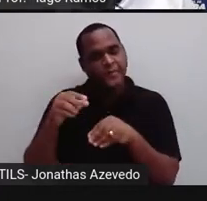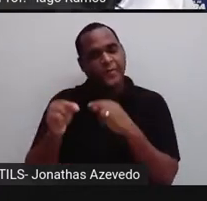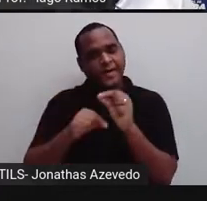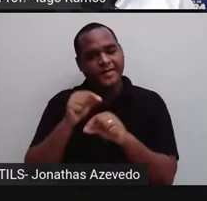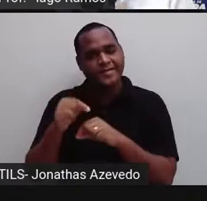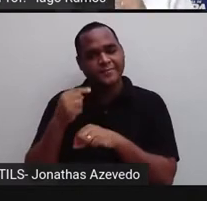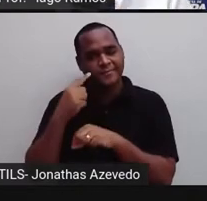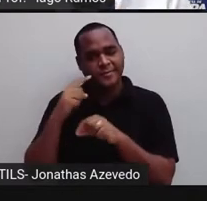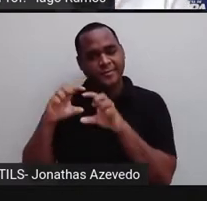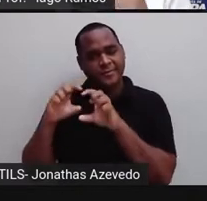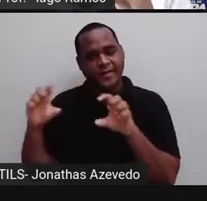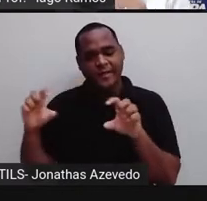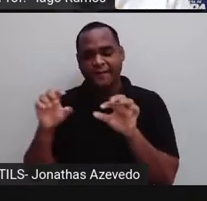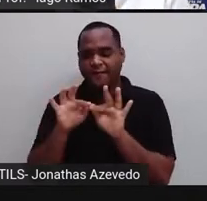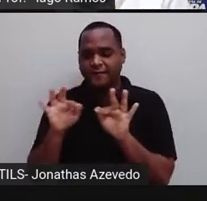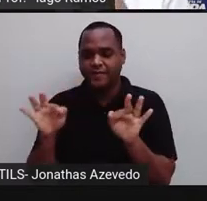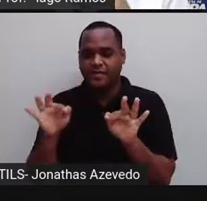frase,